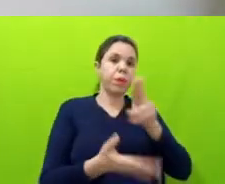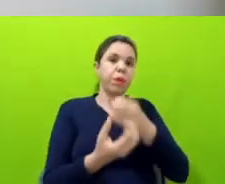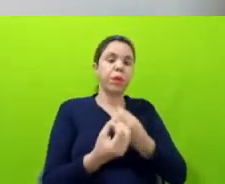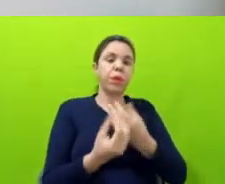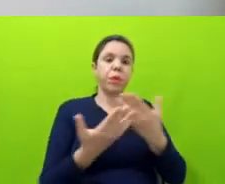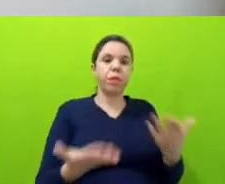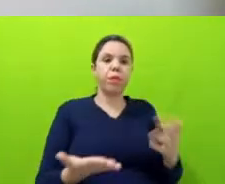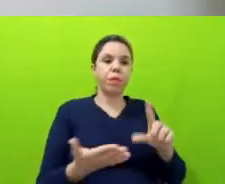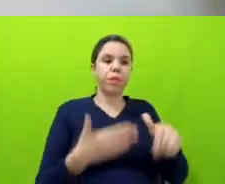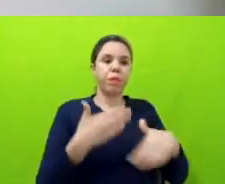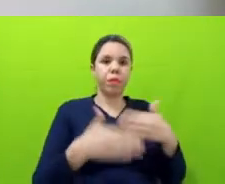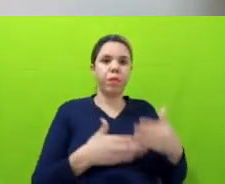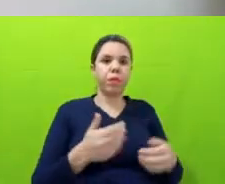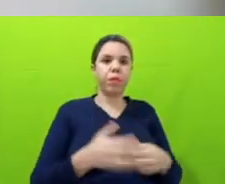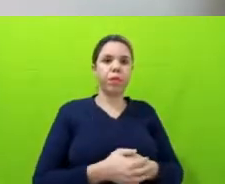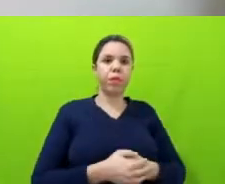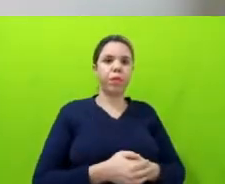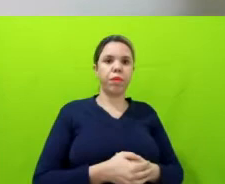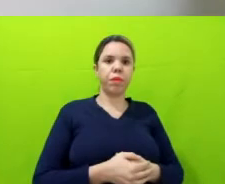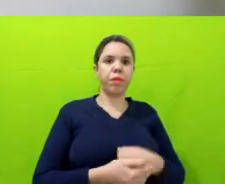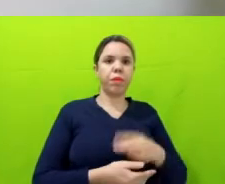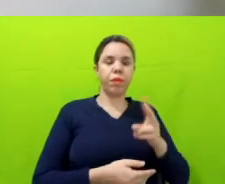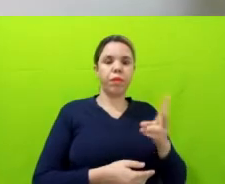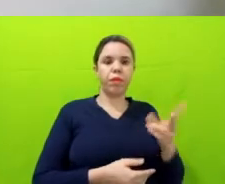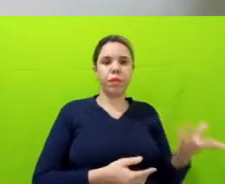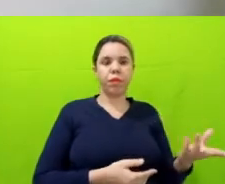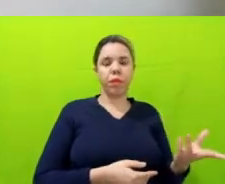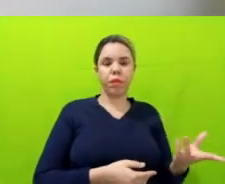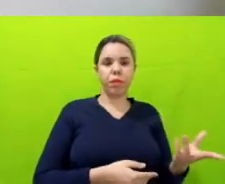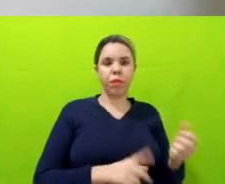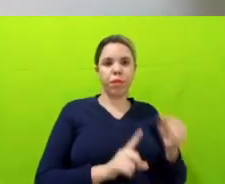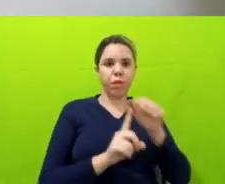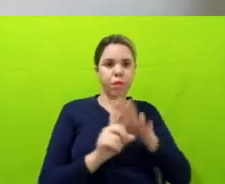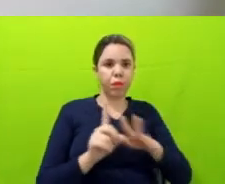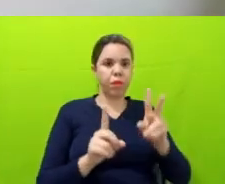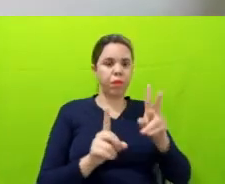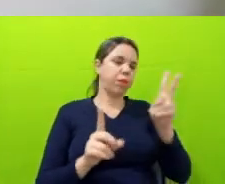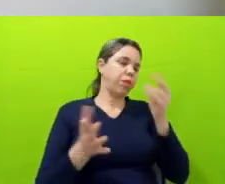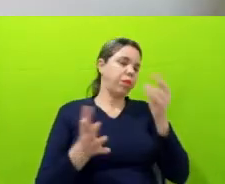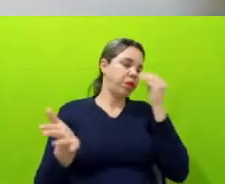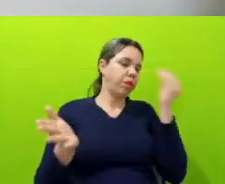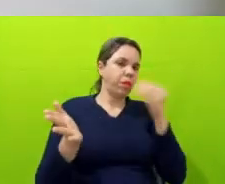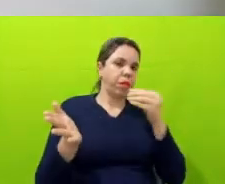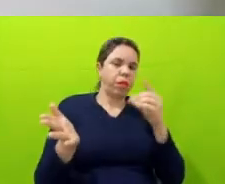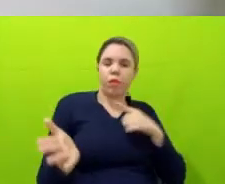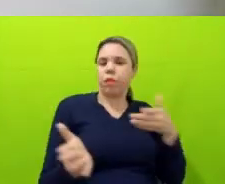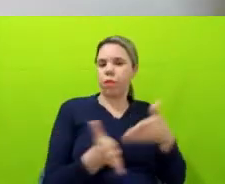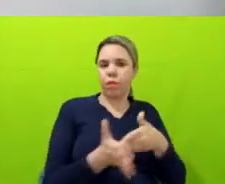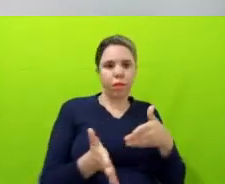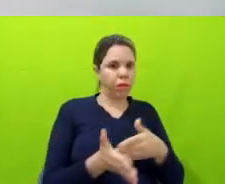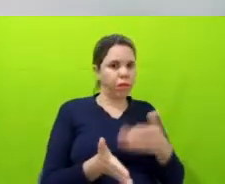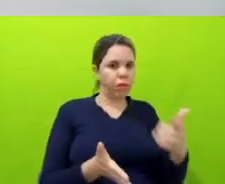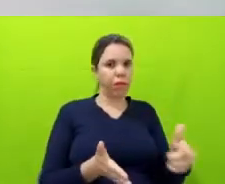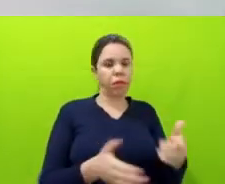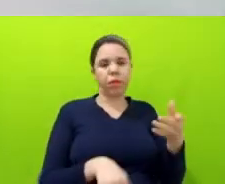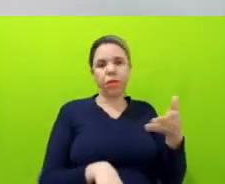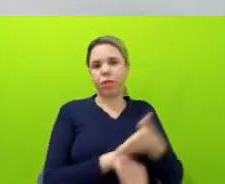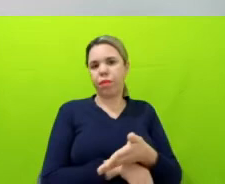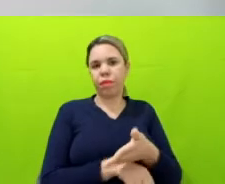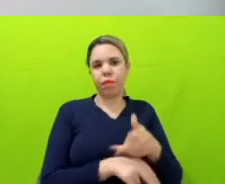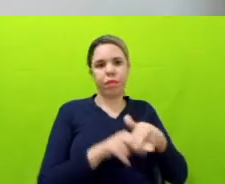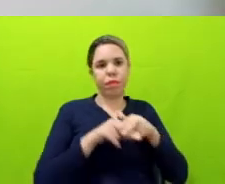né, então a gente sempre, a parte da sociedade civil sempre se negou a ter esse acesso mediante algumas